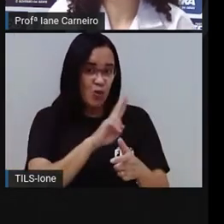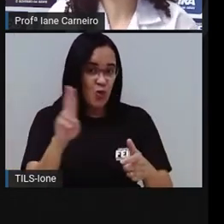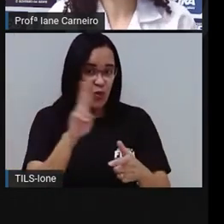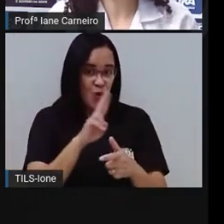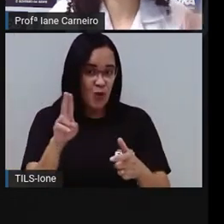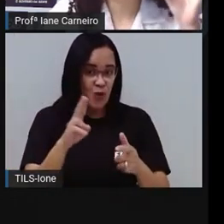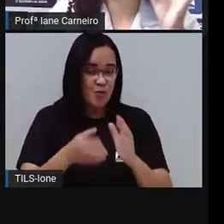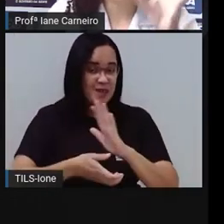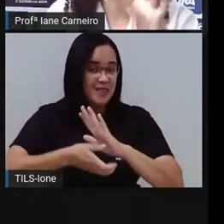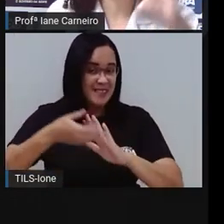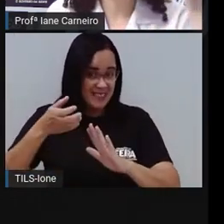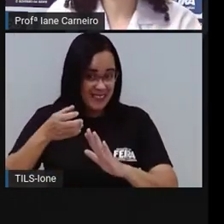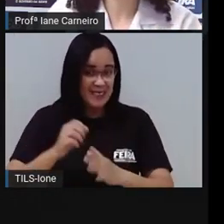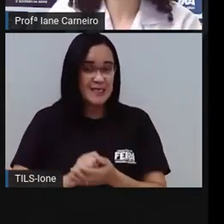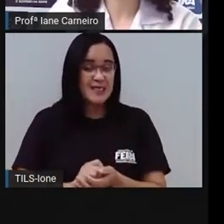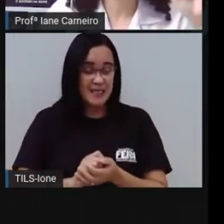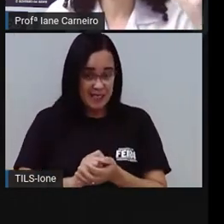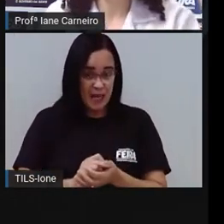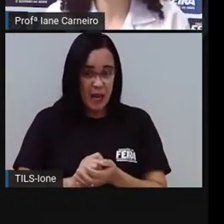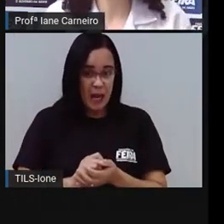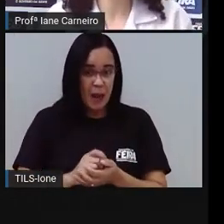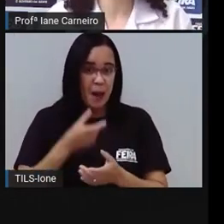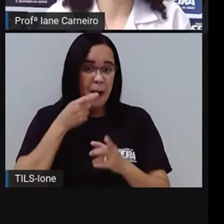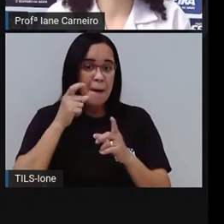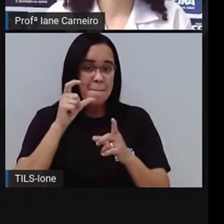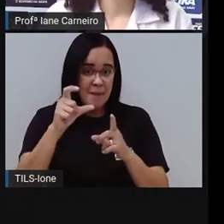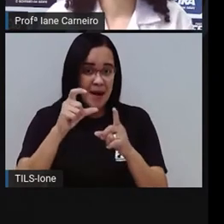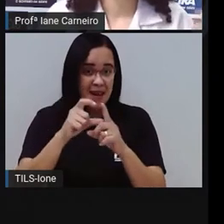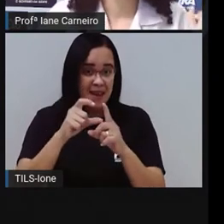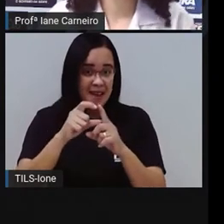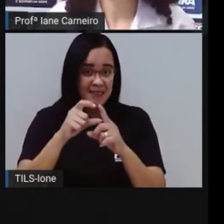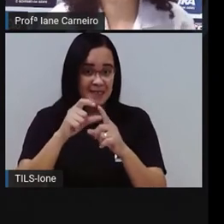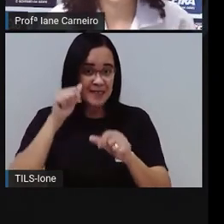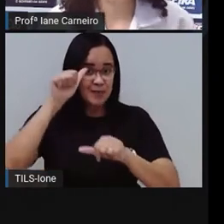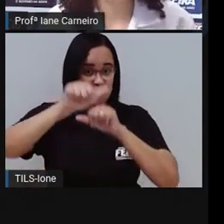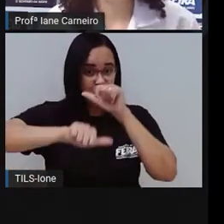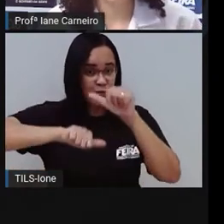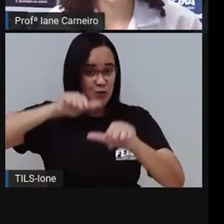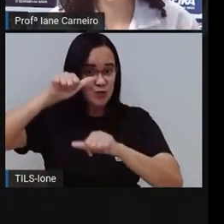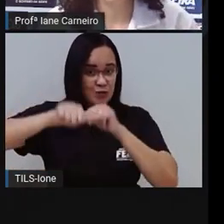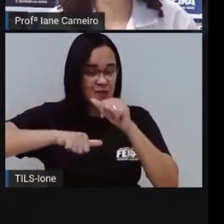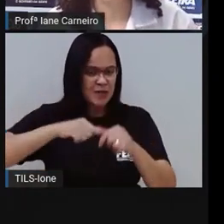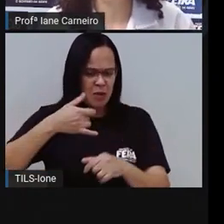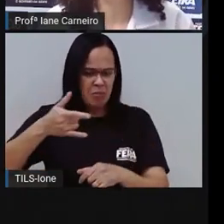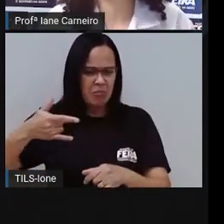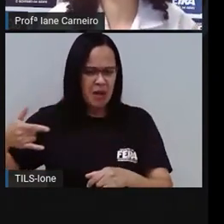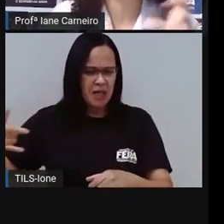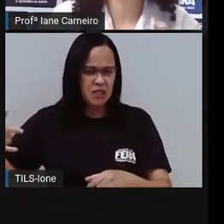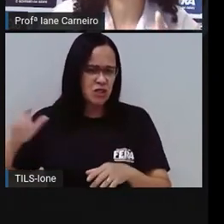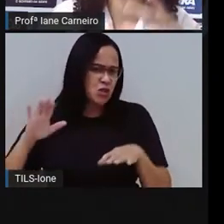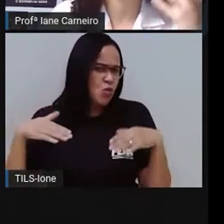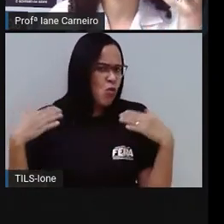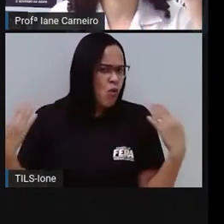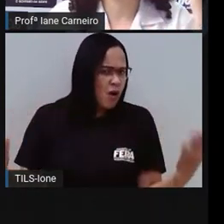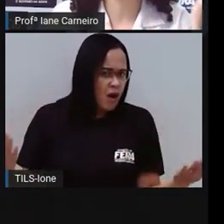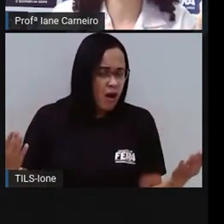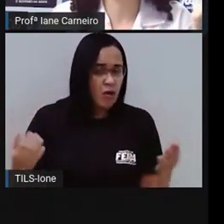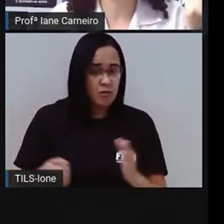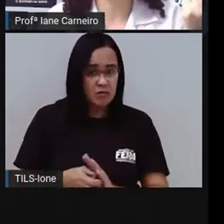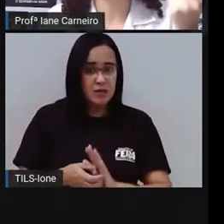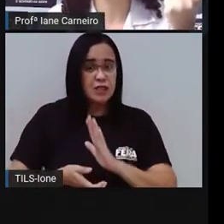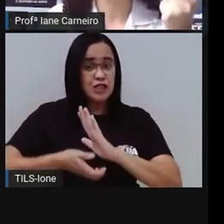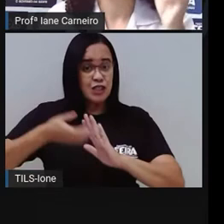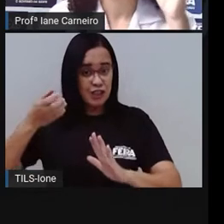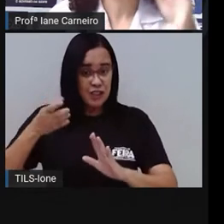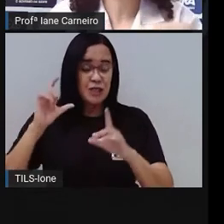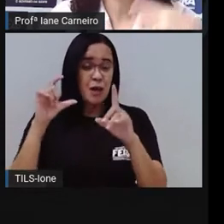A primeira sílaba é a primeira pedacinha, a primeira parte que a gente fala. Qual é o peixe que, quando a gente tira a primeira parte da